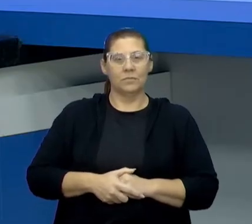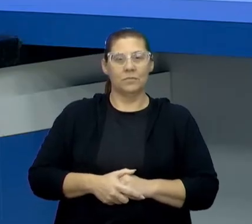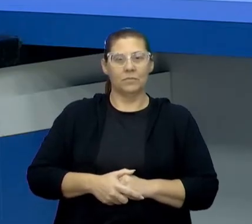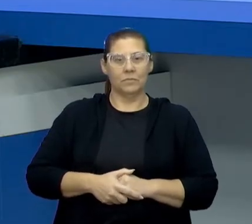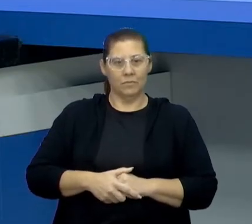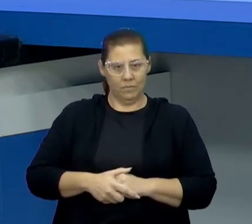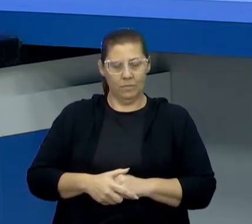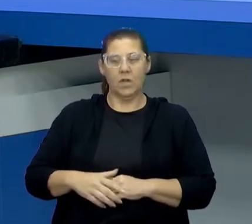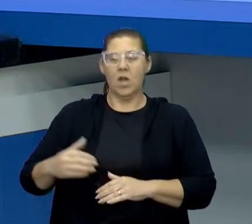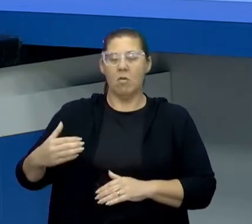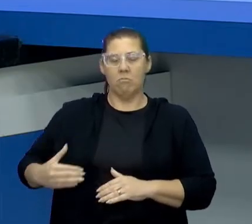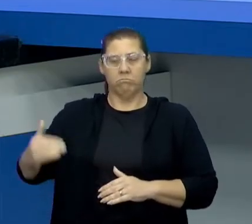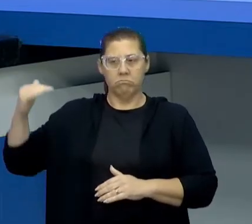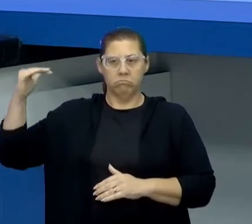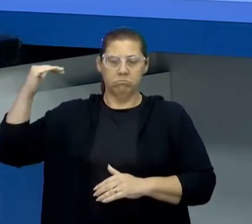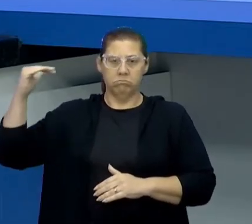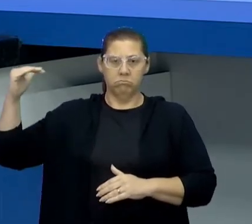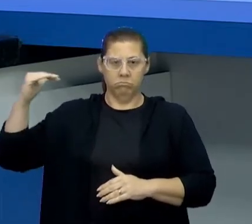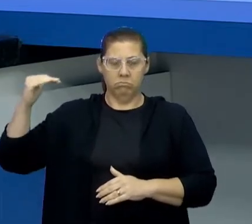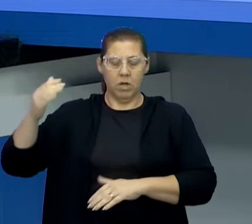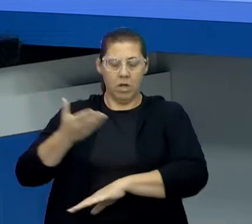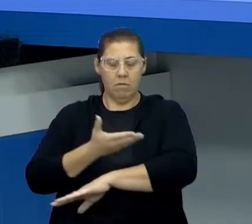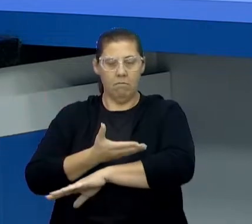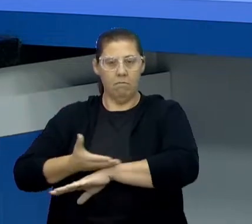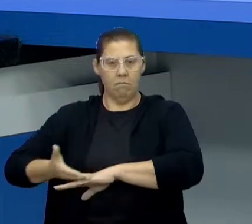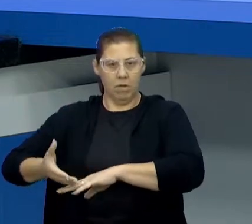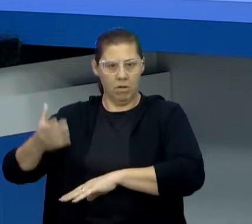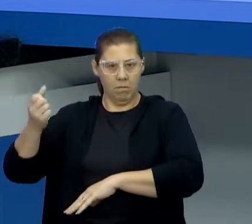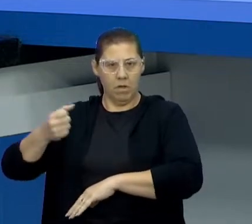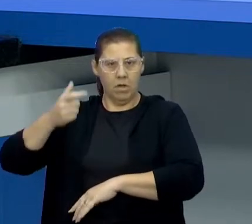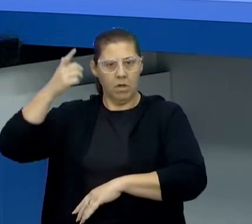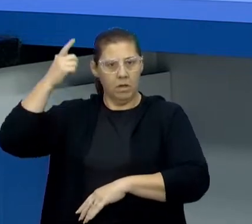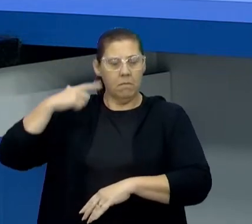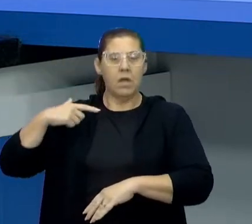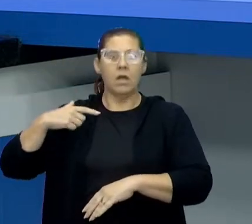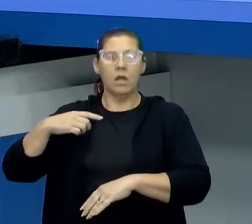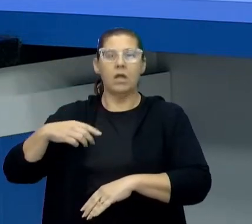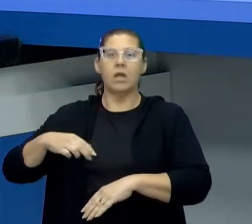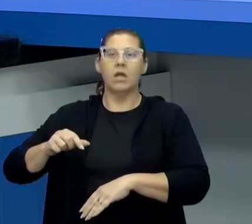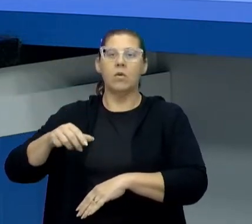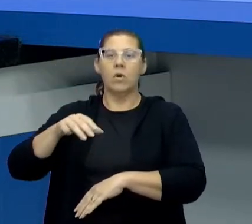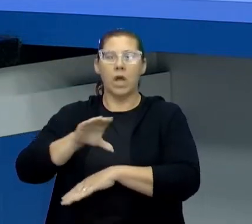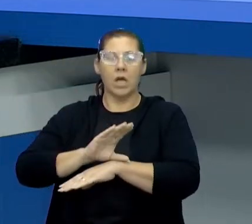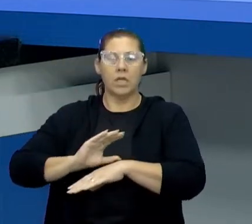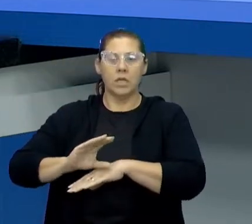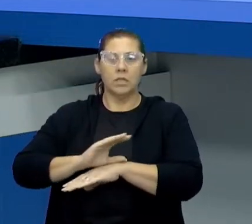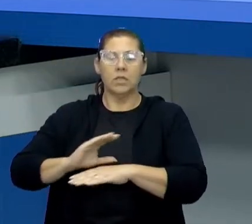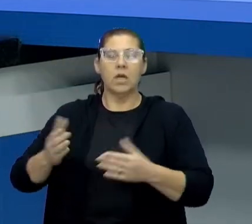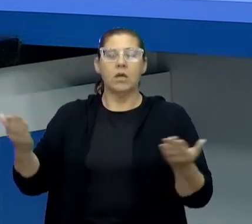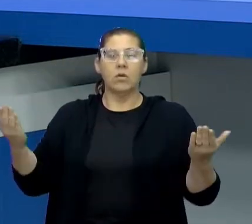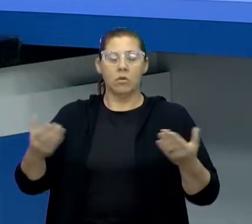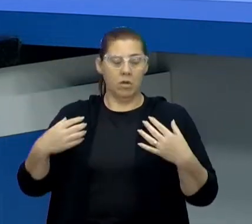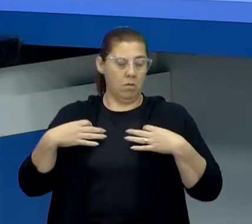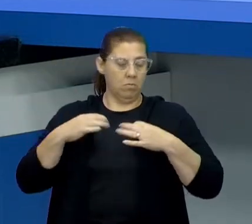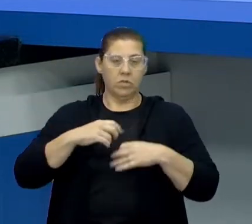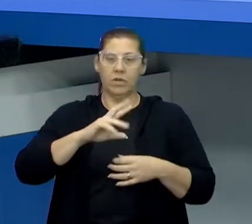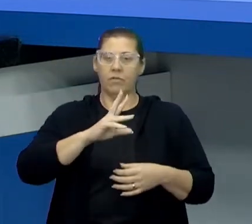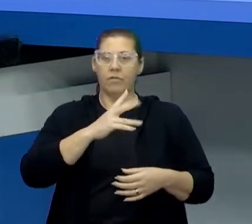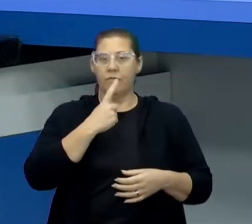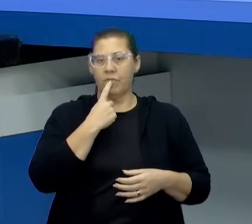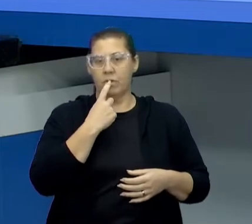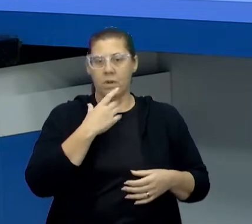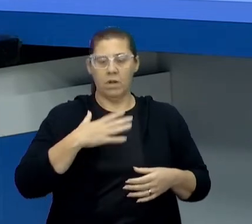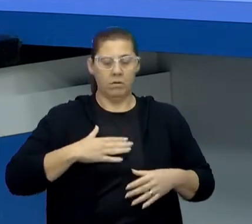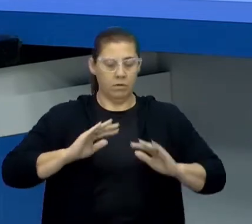de estatura mediana, de pele branca, cabelos castanhos, olhos castanhos e hoje eu estou com uma blusa vermelha. Na minha